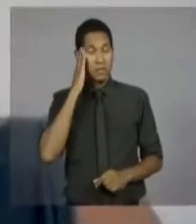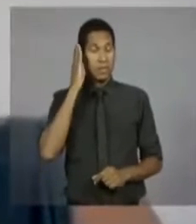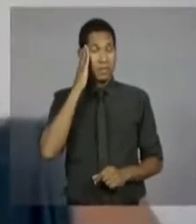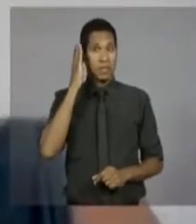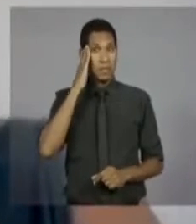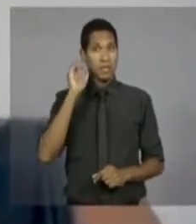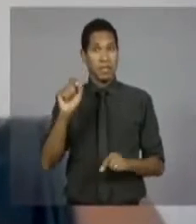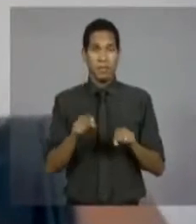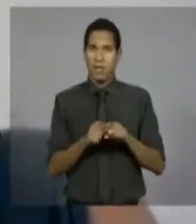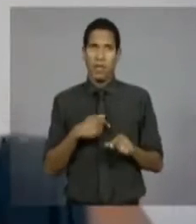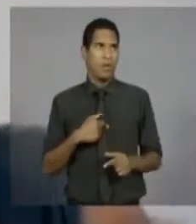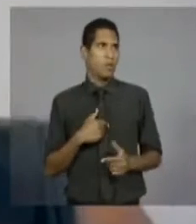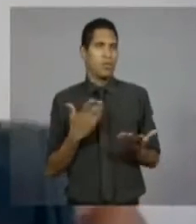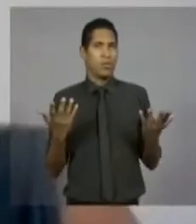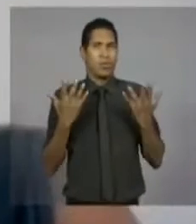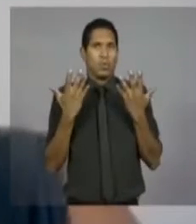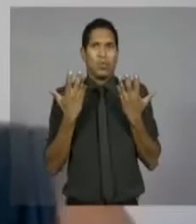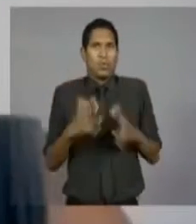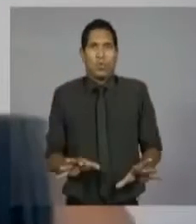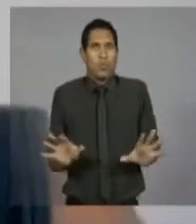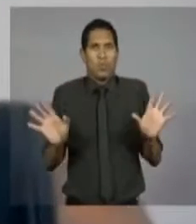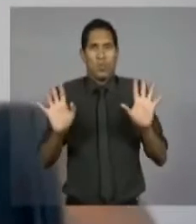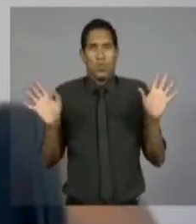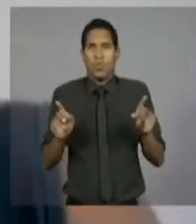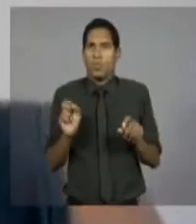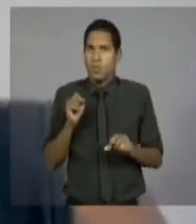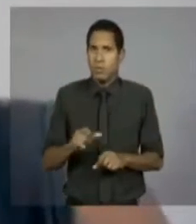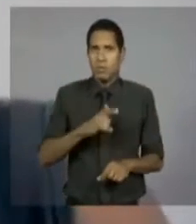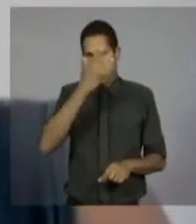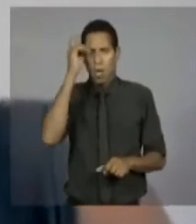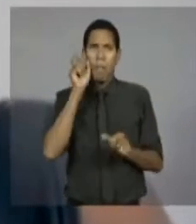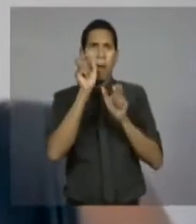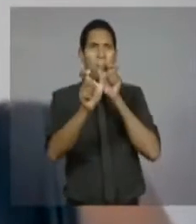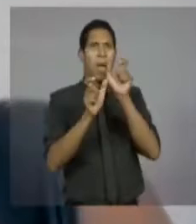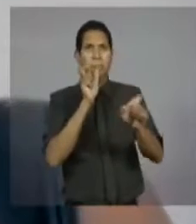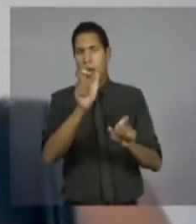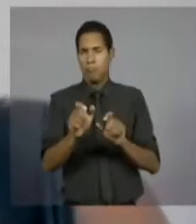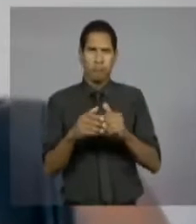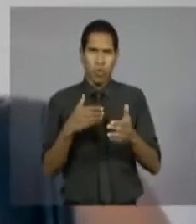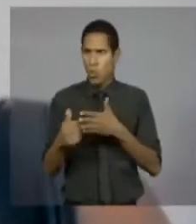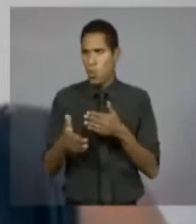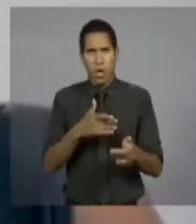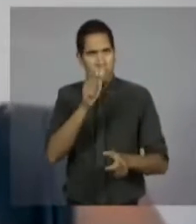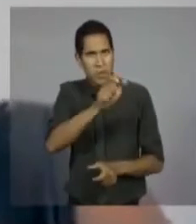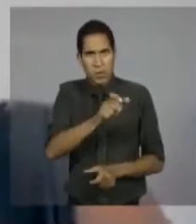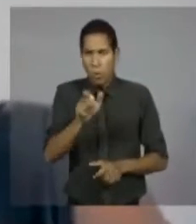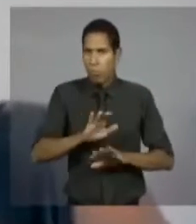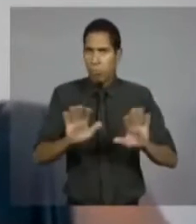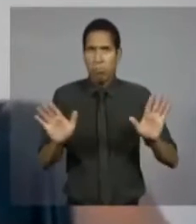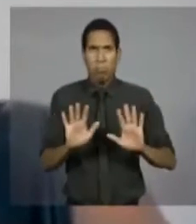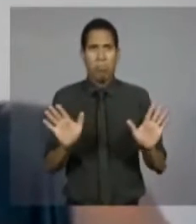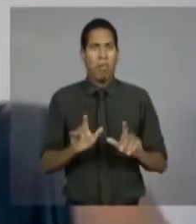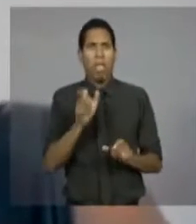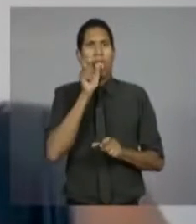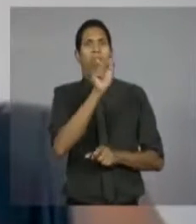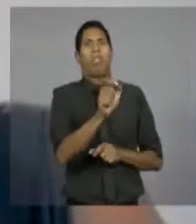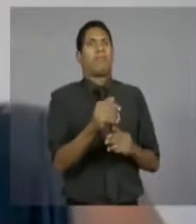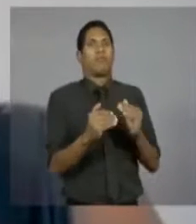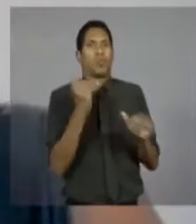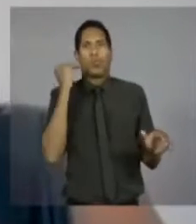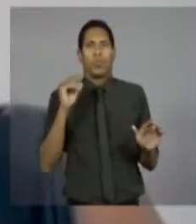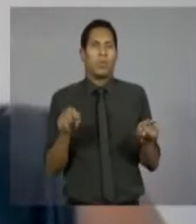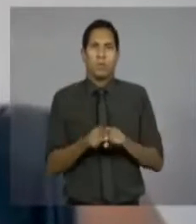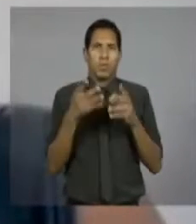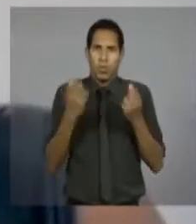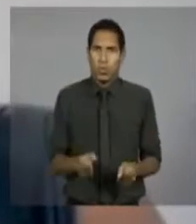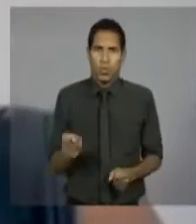desaprovo o uso de ofensas, seja contra quem for. Ofensa não é admissível, não faz